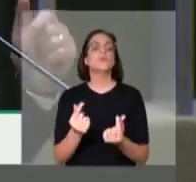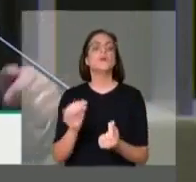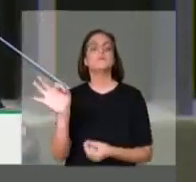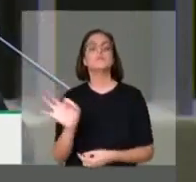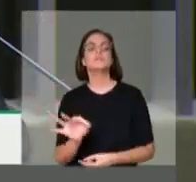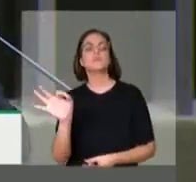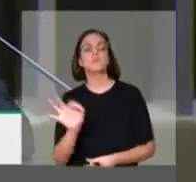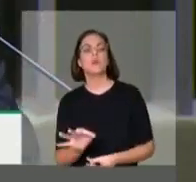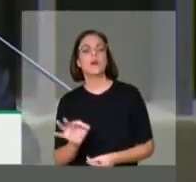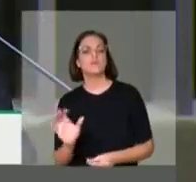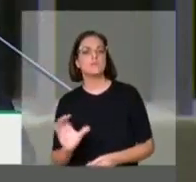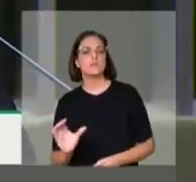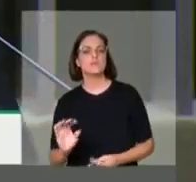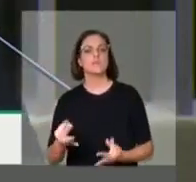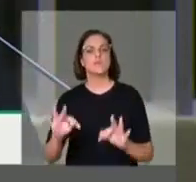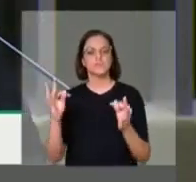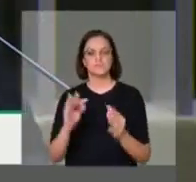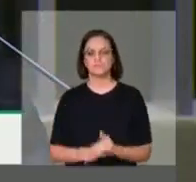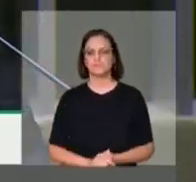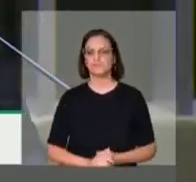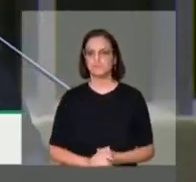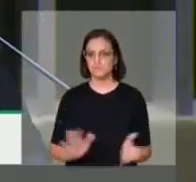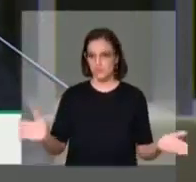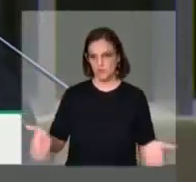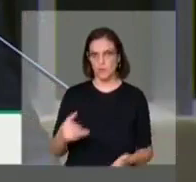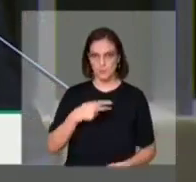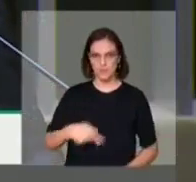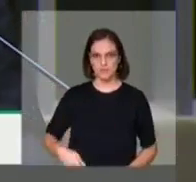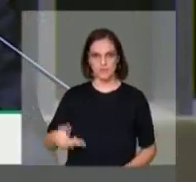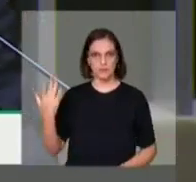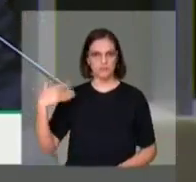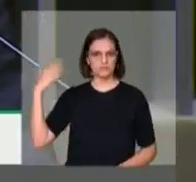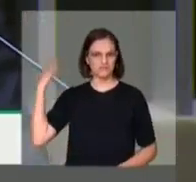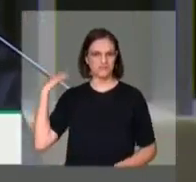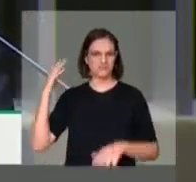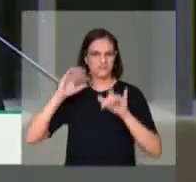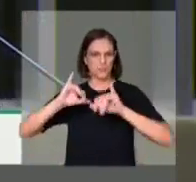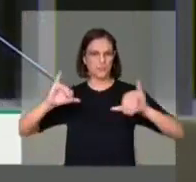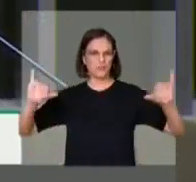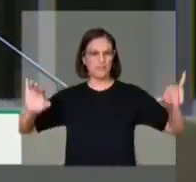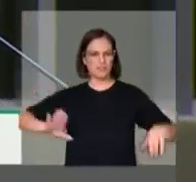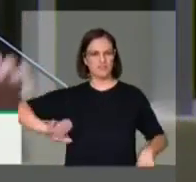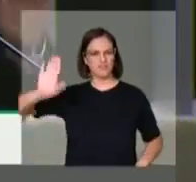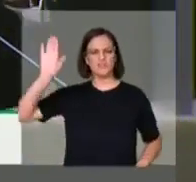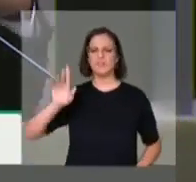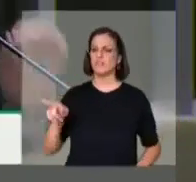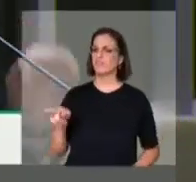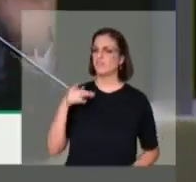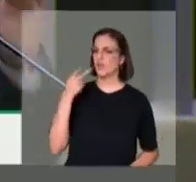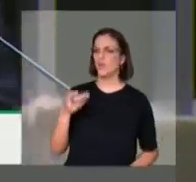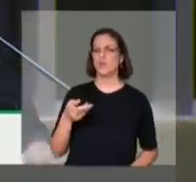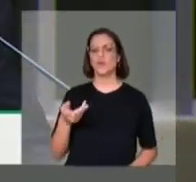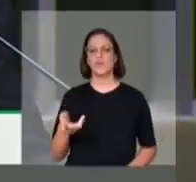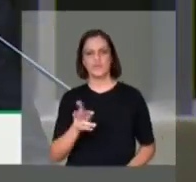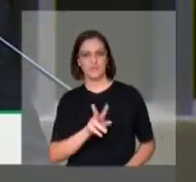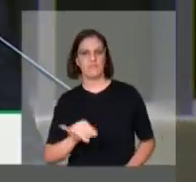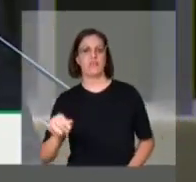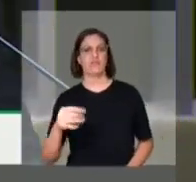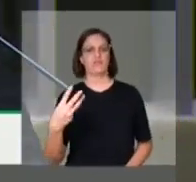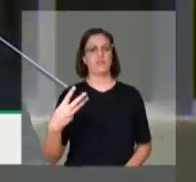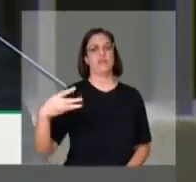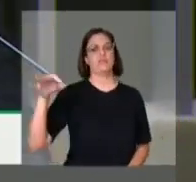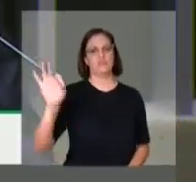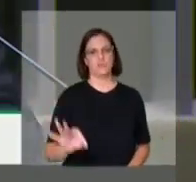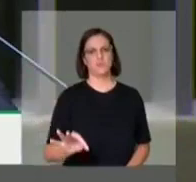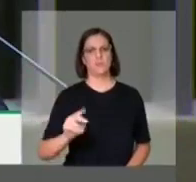presidente da República, no segundo turno da campanha eleitoral do ano passado, prometeu o deputado Kizai destinar 3% do